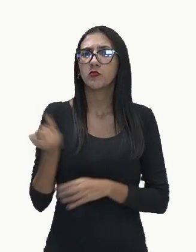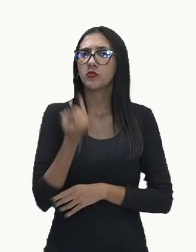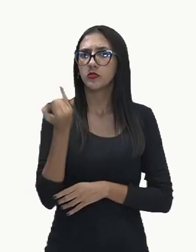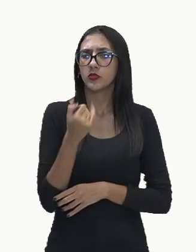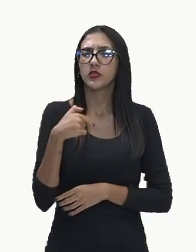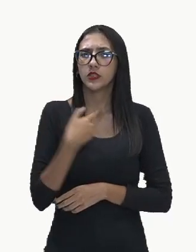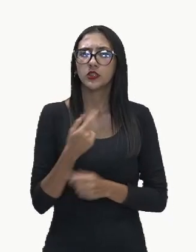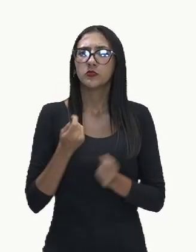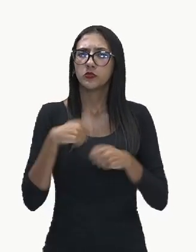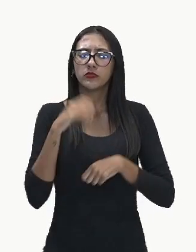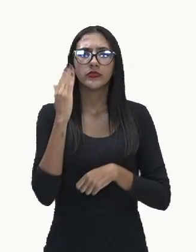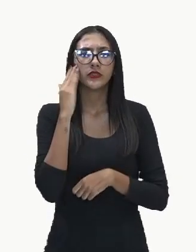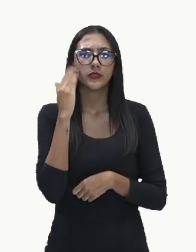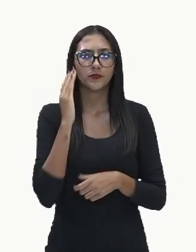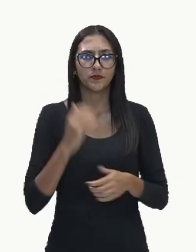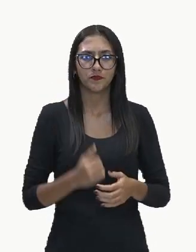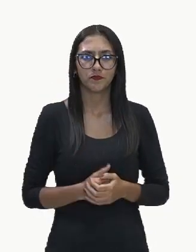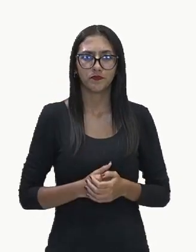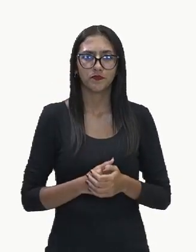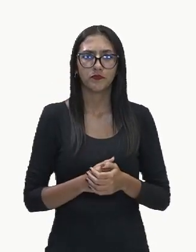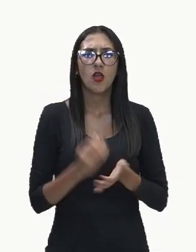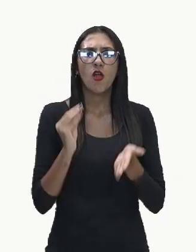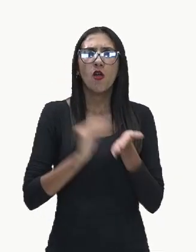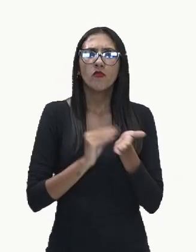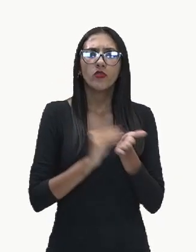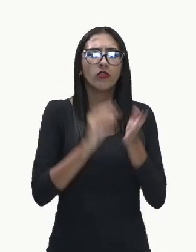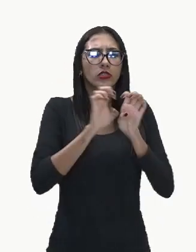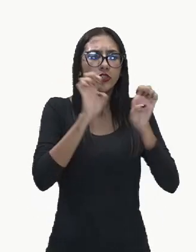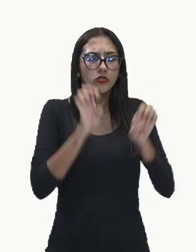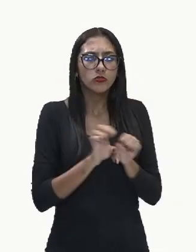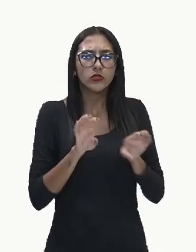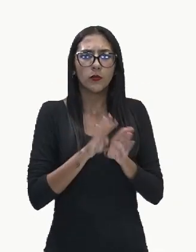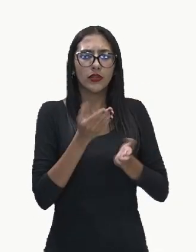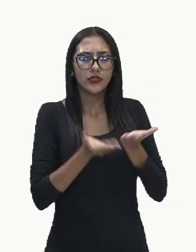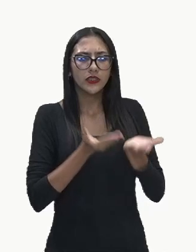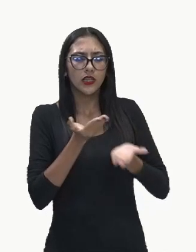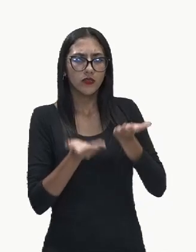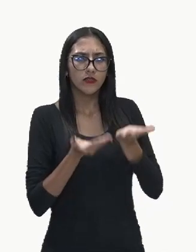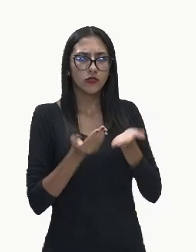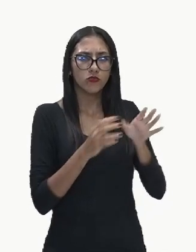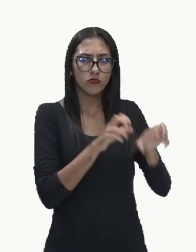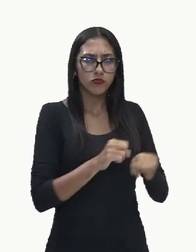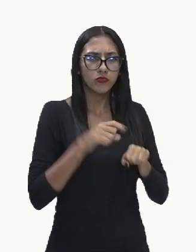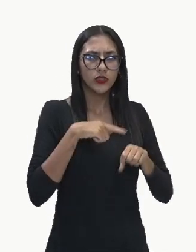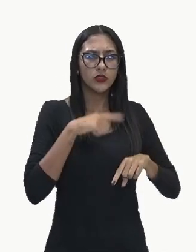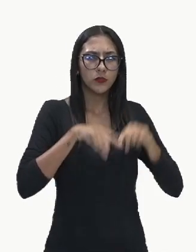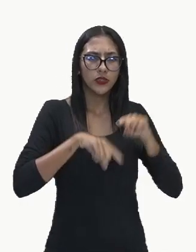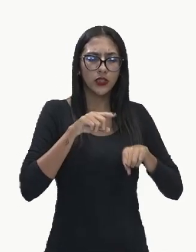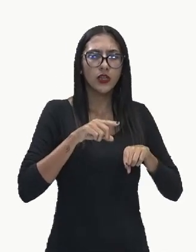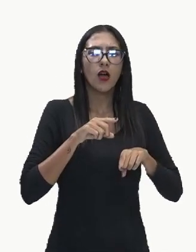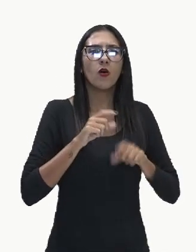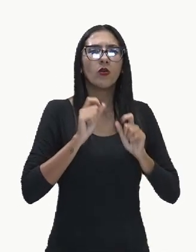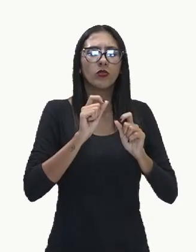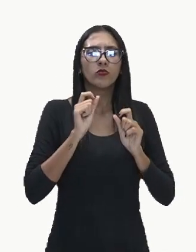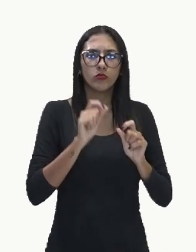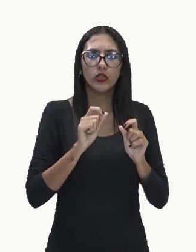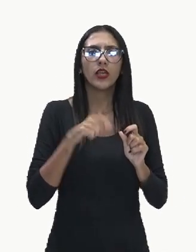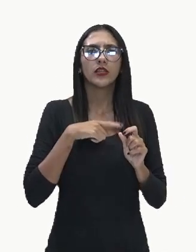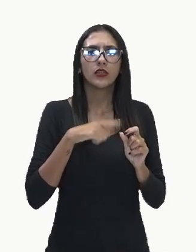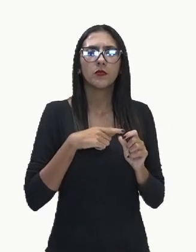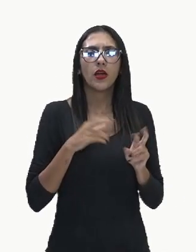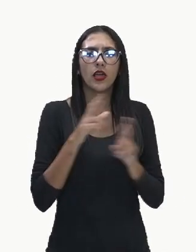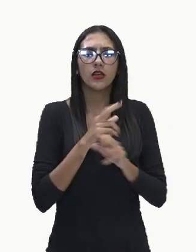gente entender isso. A falta de infraestrutura e serviços de coleta eficiente perpetua a exclusão social.